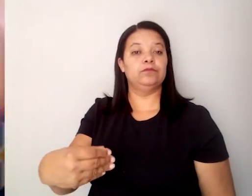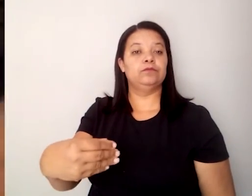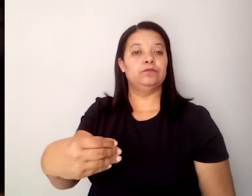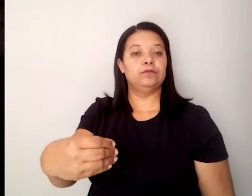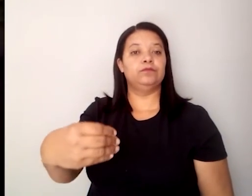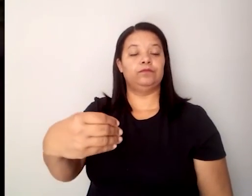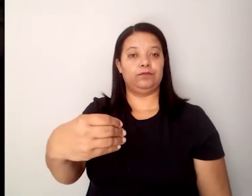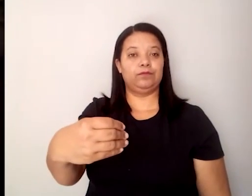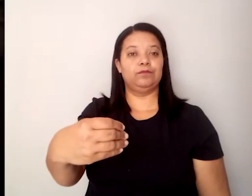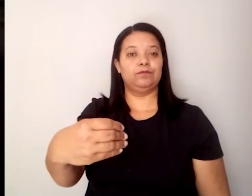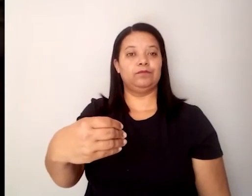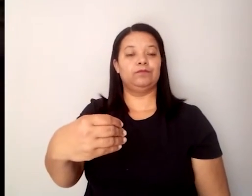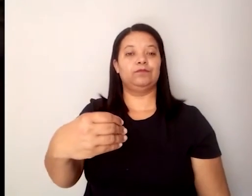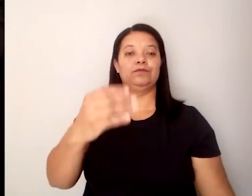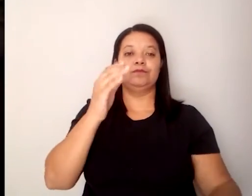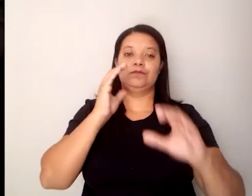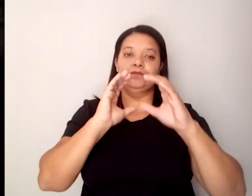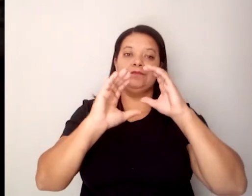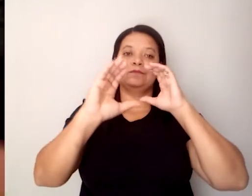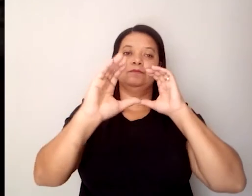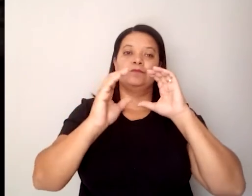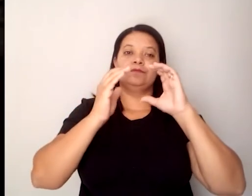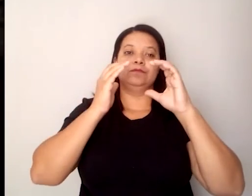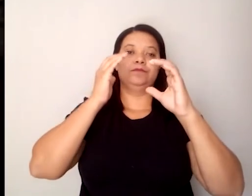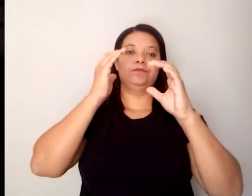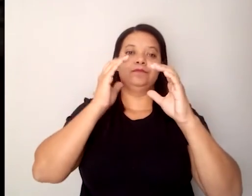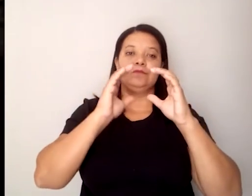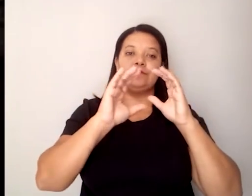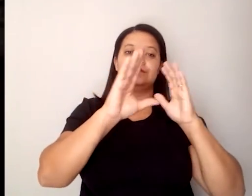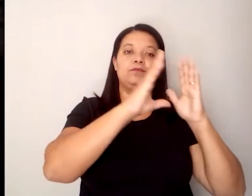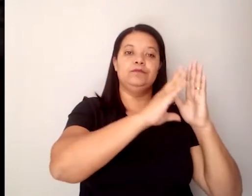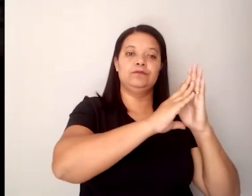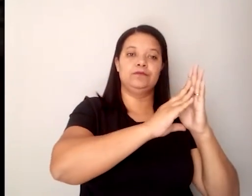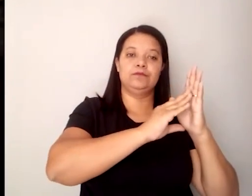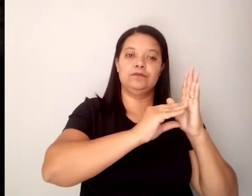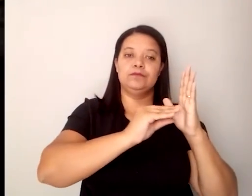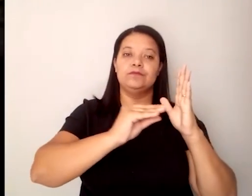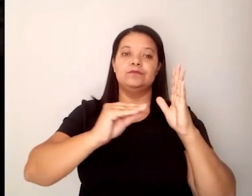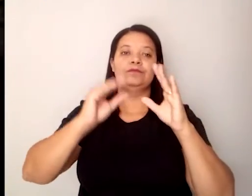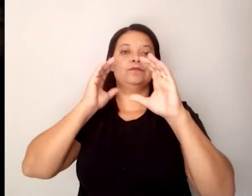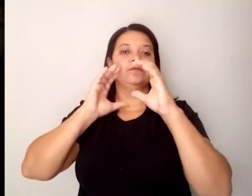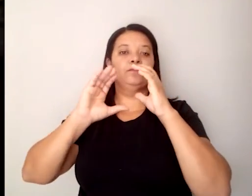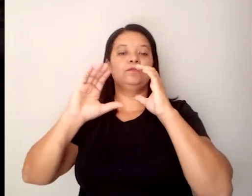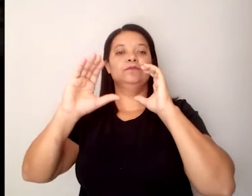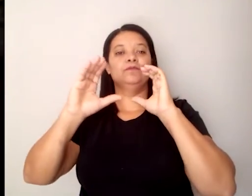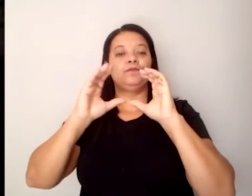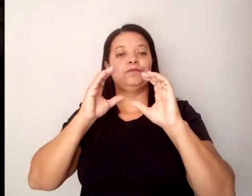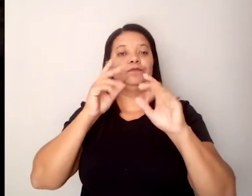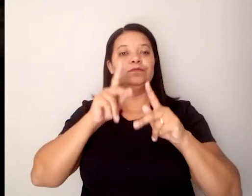se torna canto. Então, é da cópia ao canto. Esse é o movimento